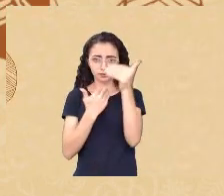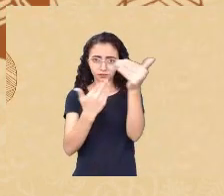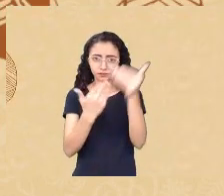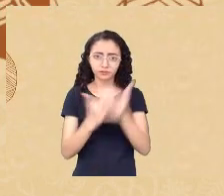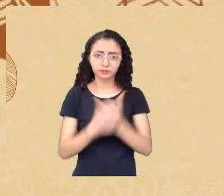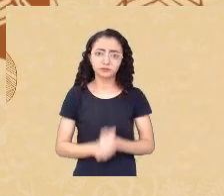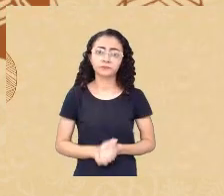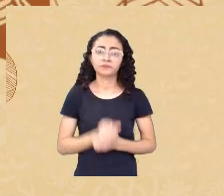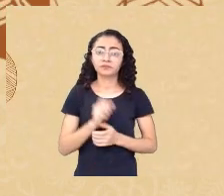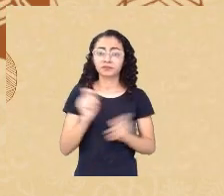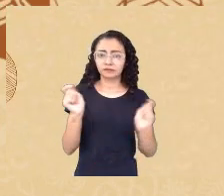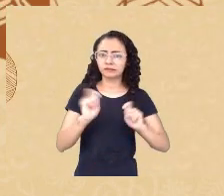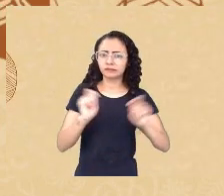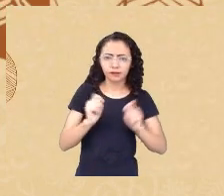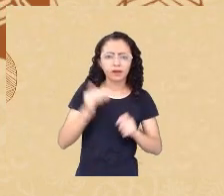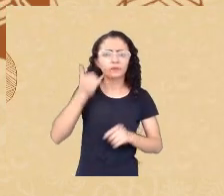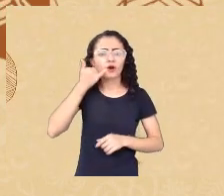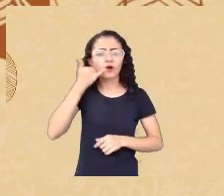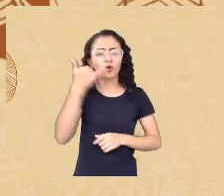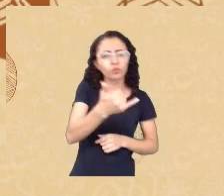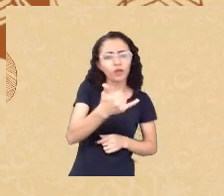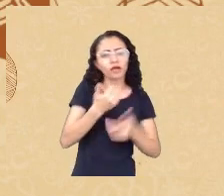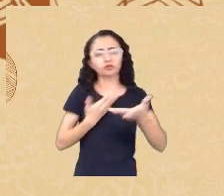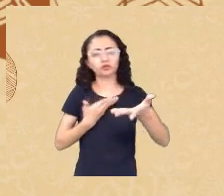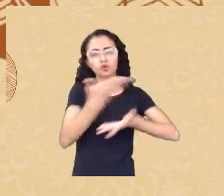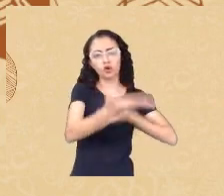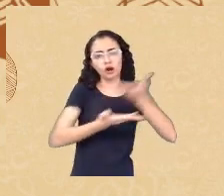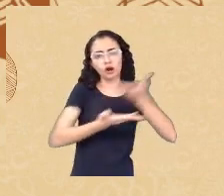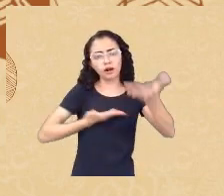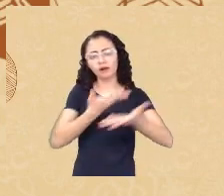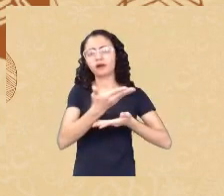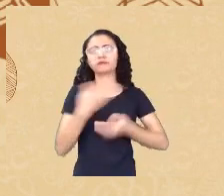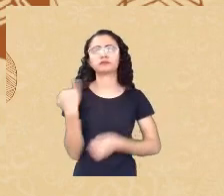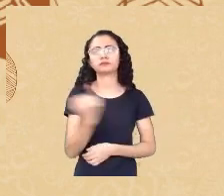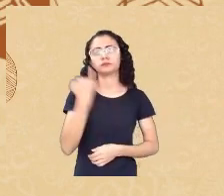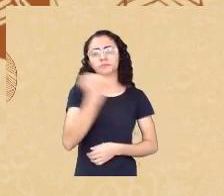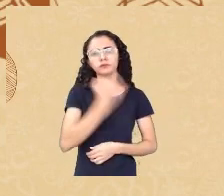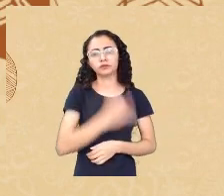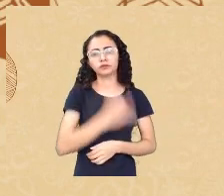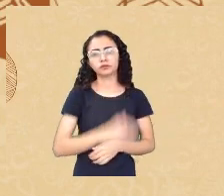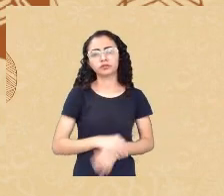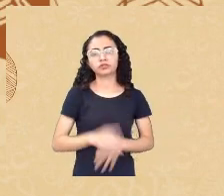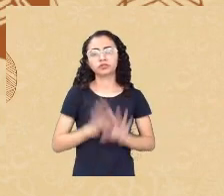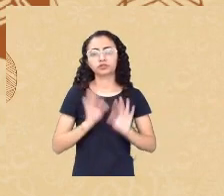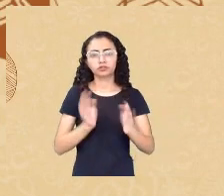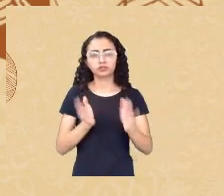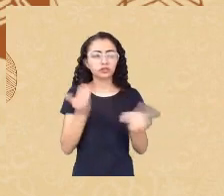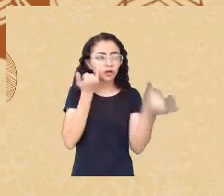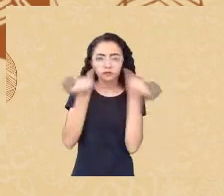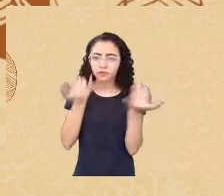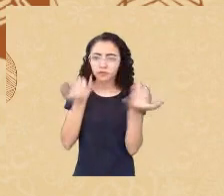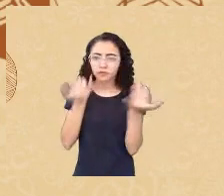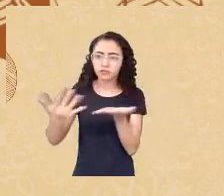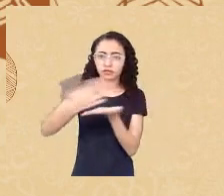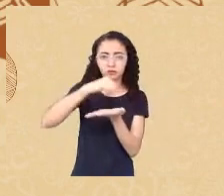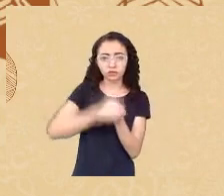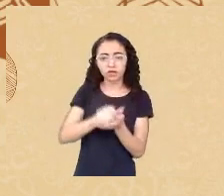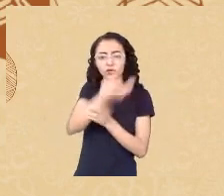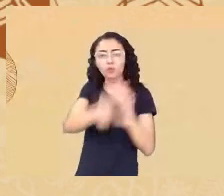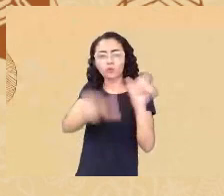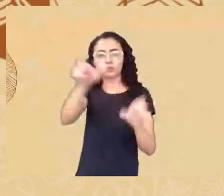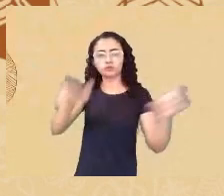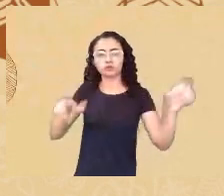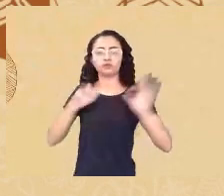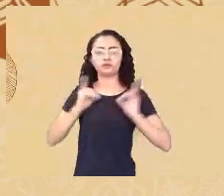contato será muito fundamental a gente tem um levantamento já fez de pessoas com deficiência a gente não incluiu no